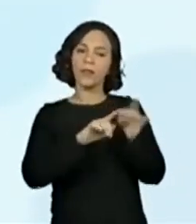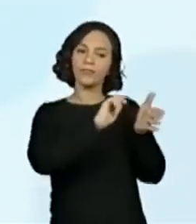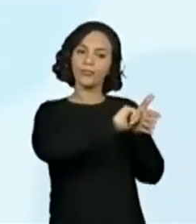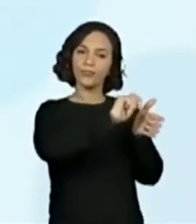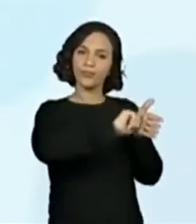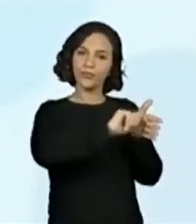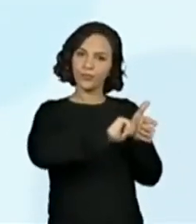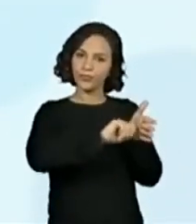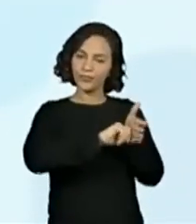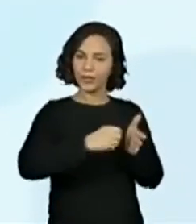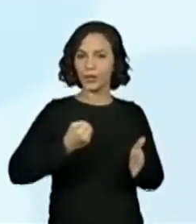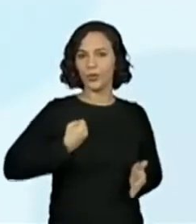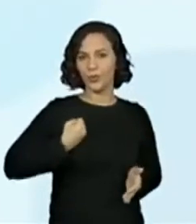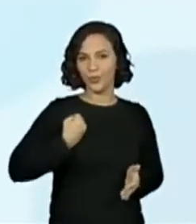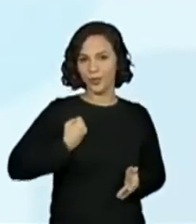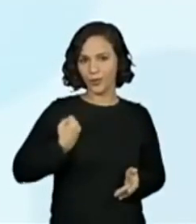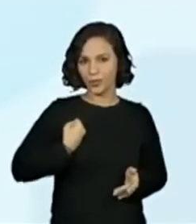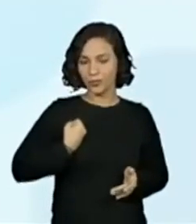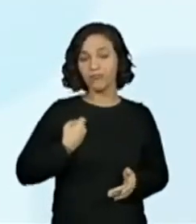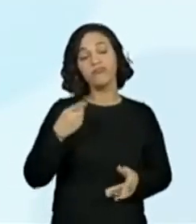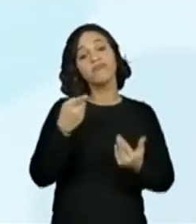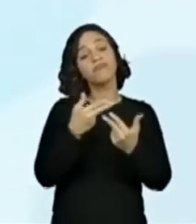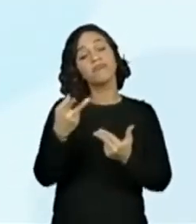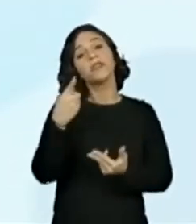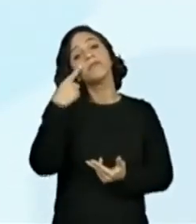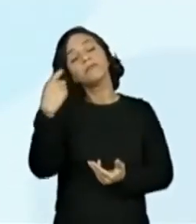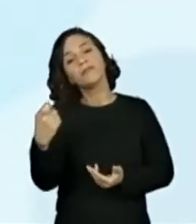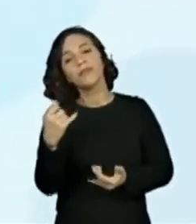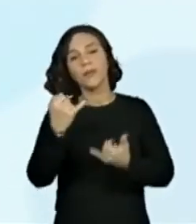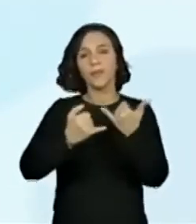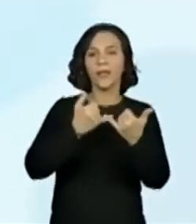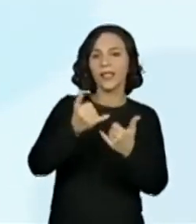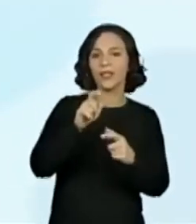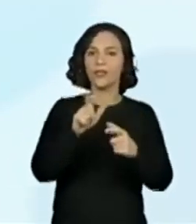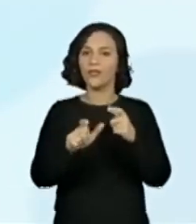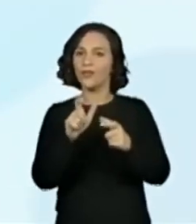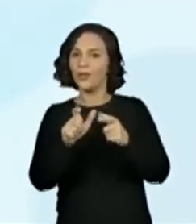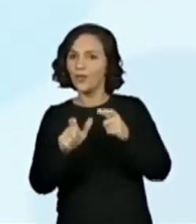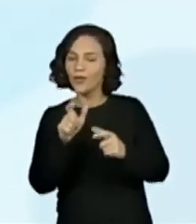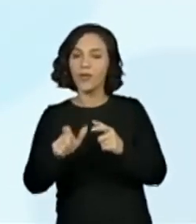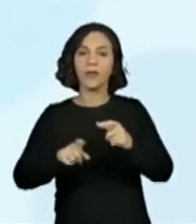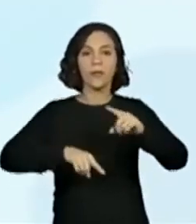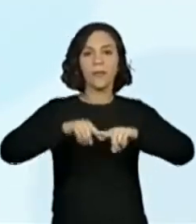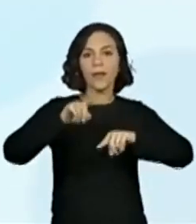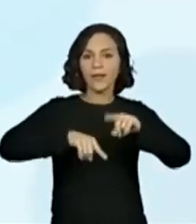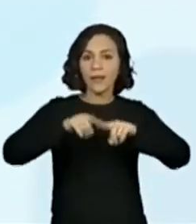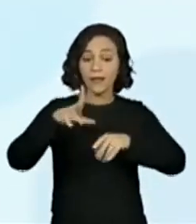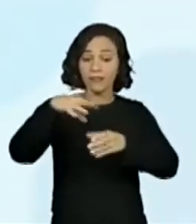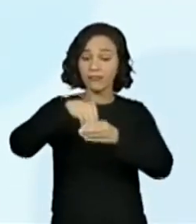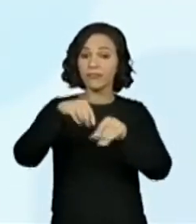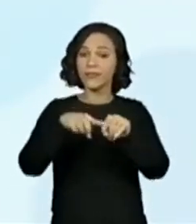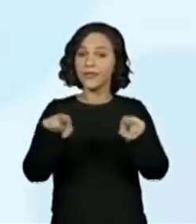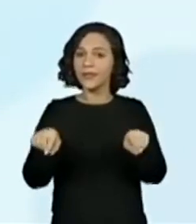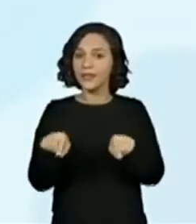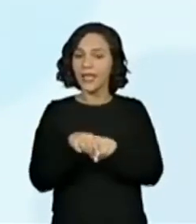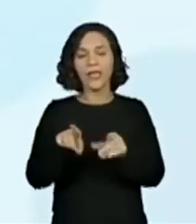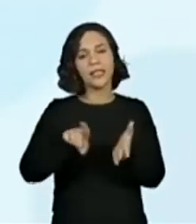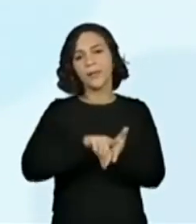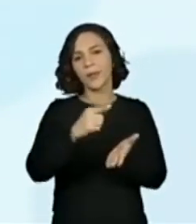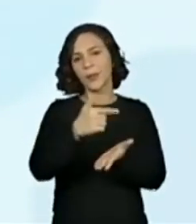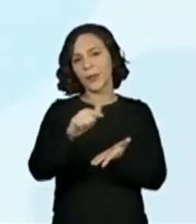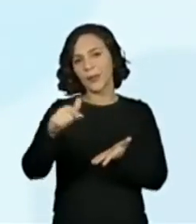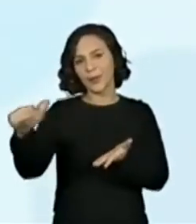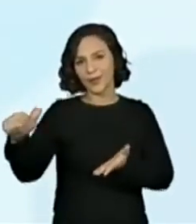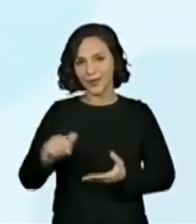em situações de seu interesse, como jogos, brincadeiras, materiais da sala de aula, entre outros.